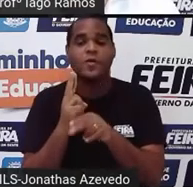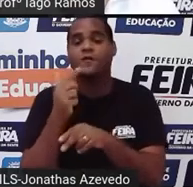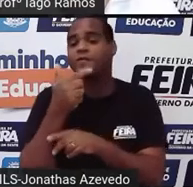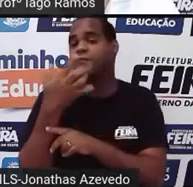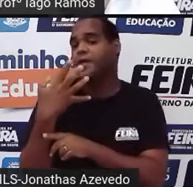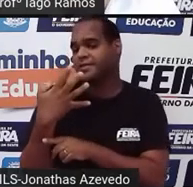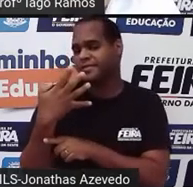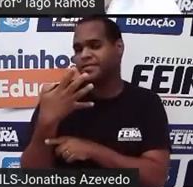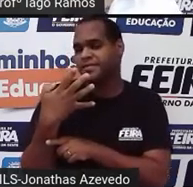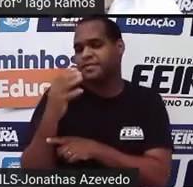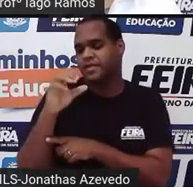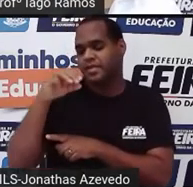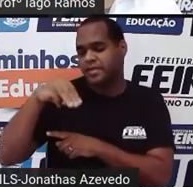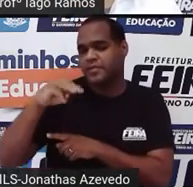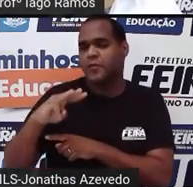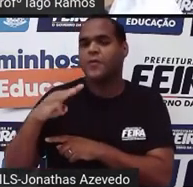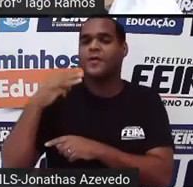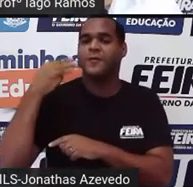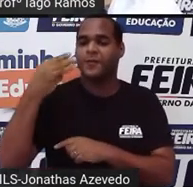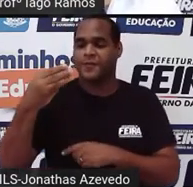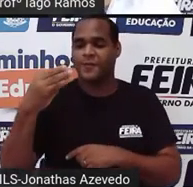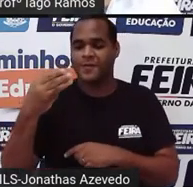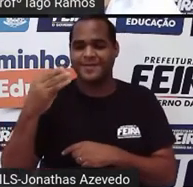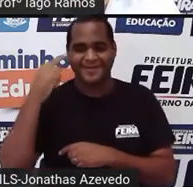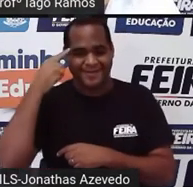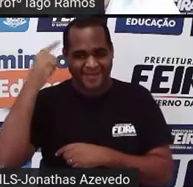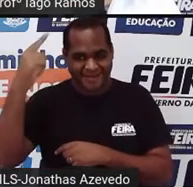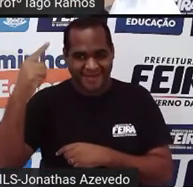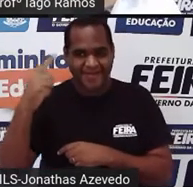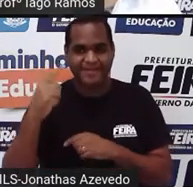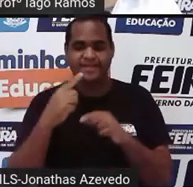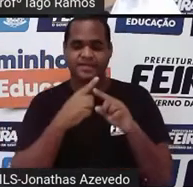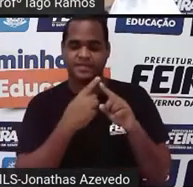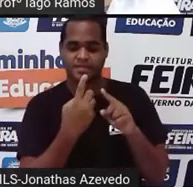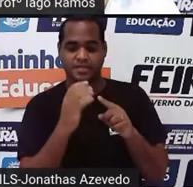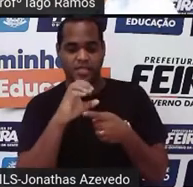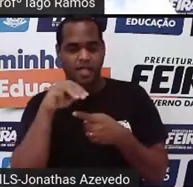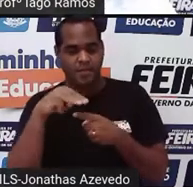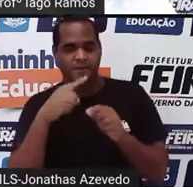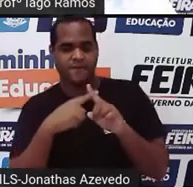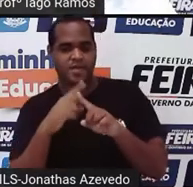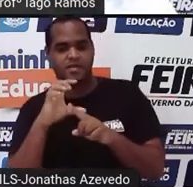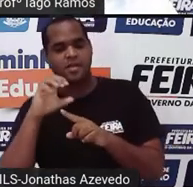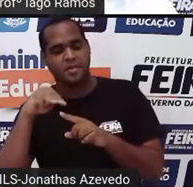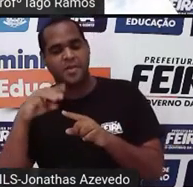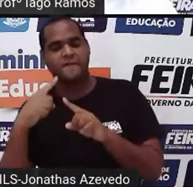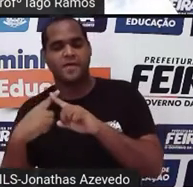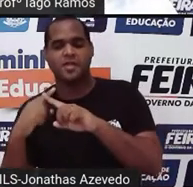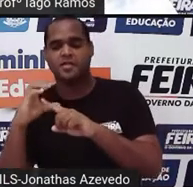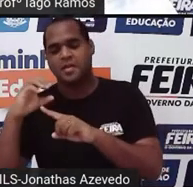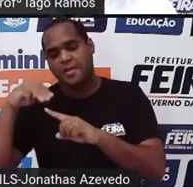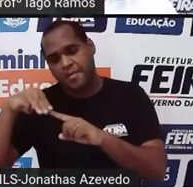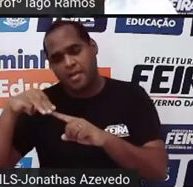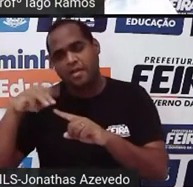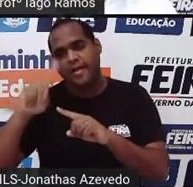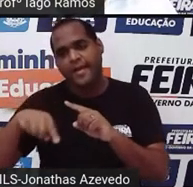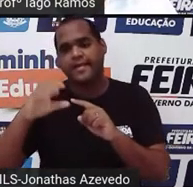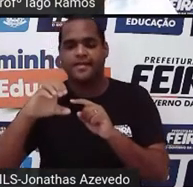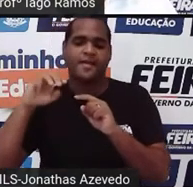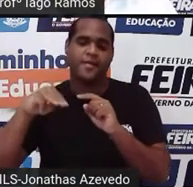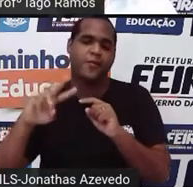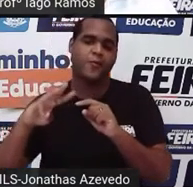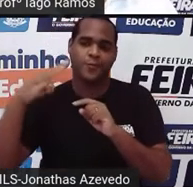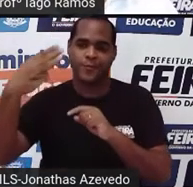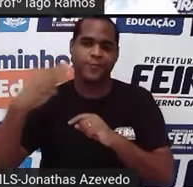vinte e quatro, centímetro, vezes centímetro, vezes centímetro, centímetro cúbico,